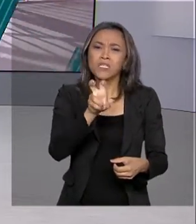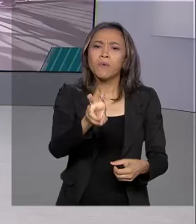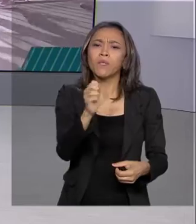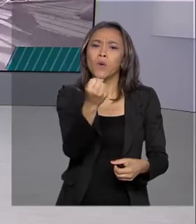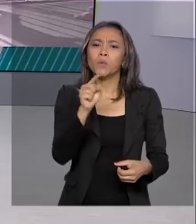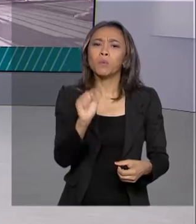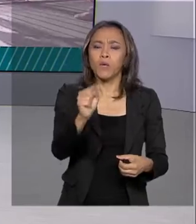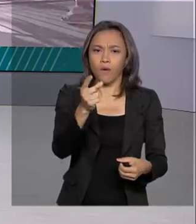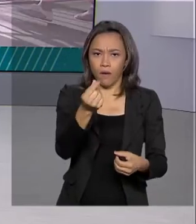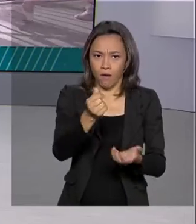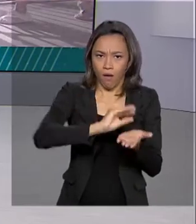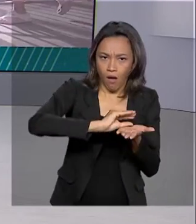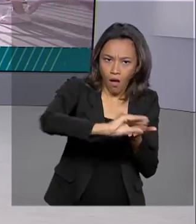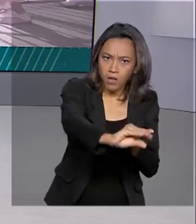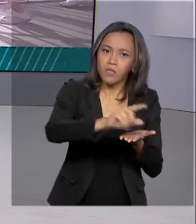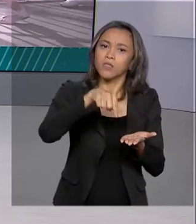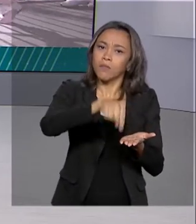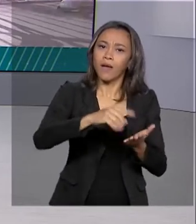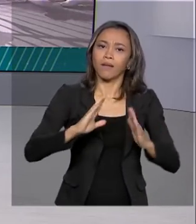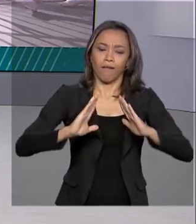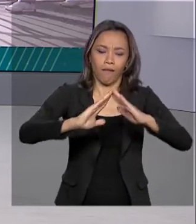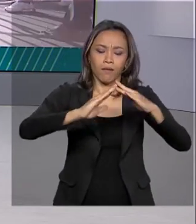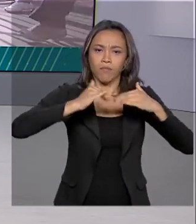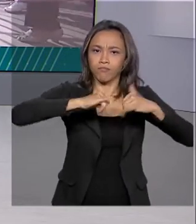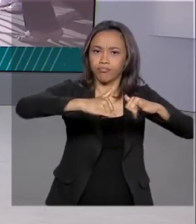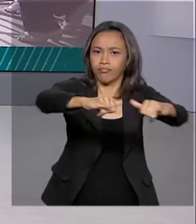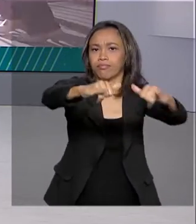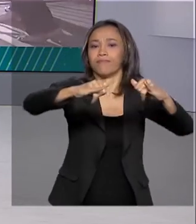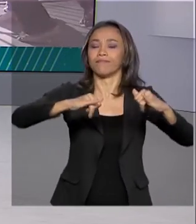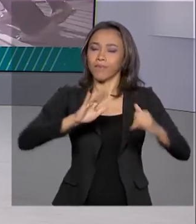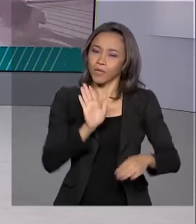reconstruir coberturas e instalações elétricas em residências.